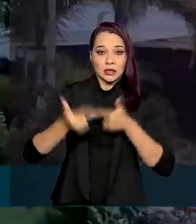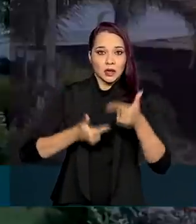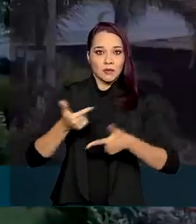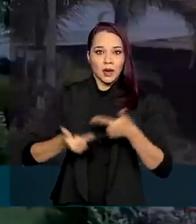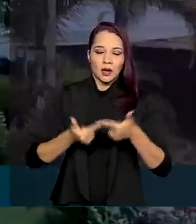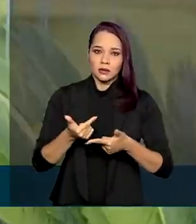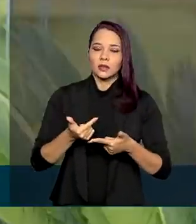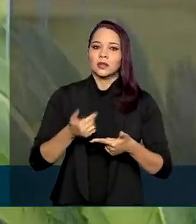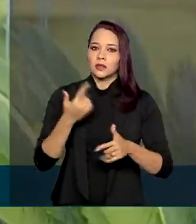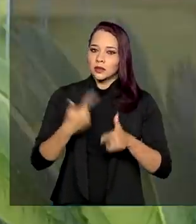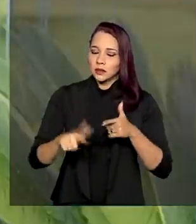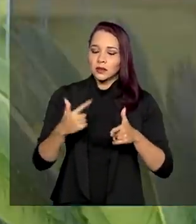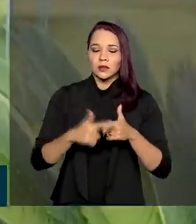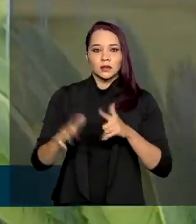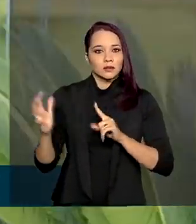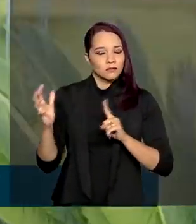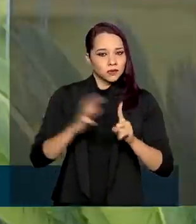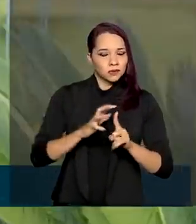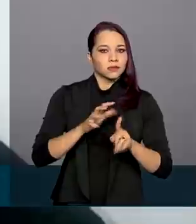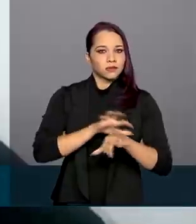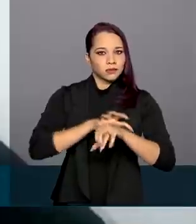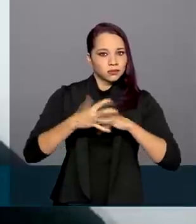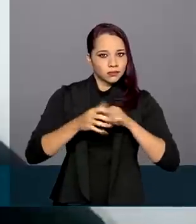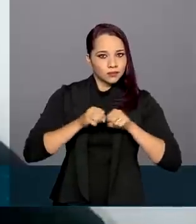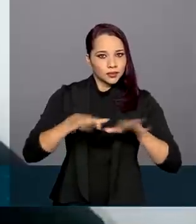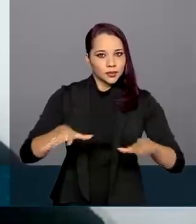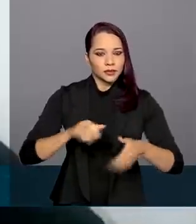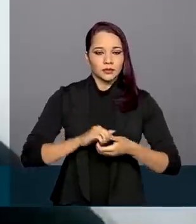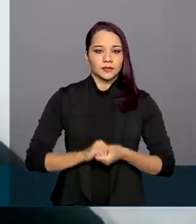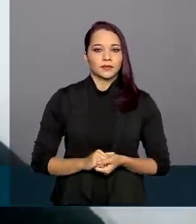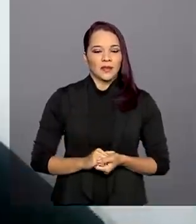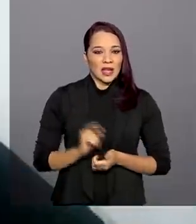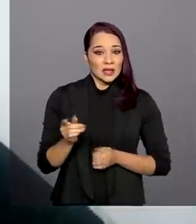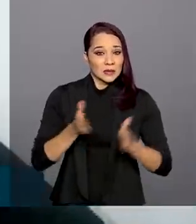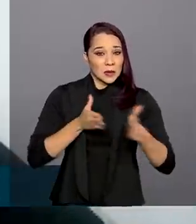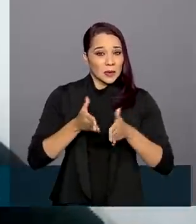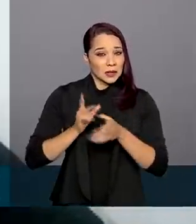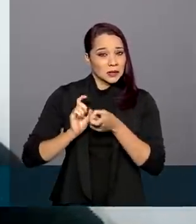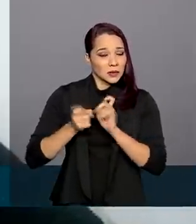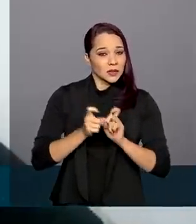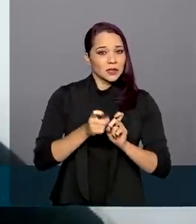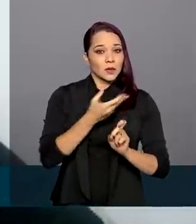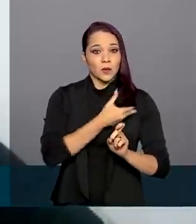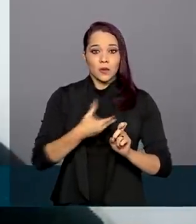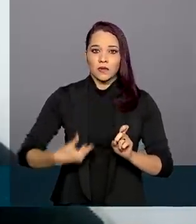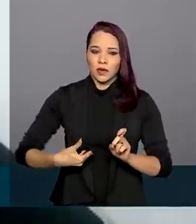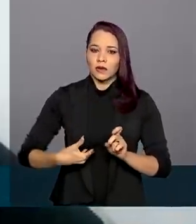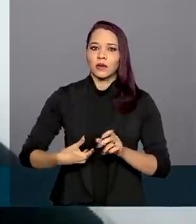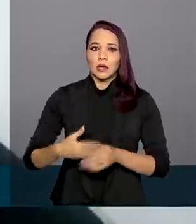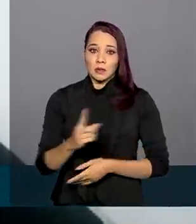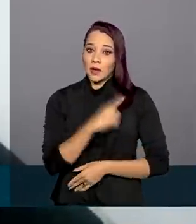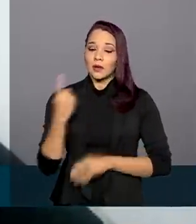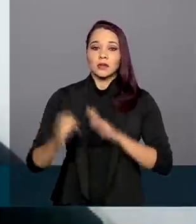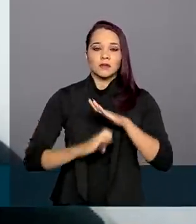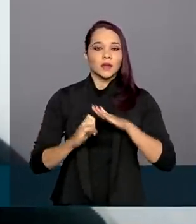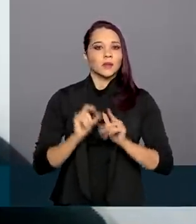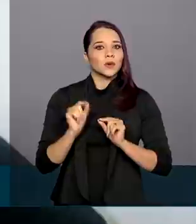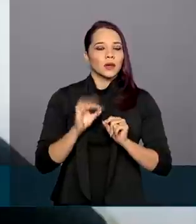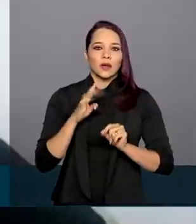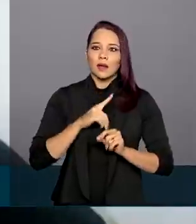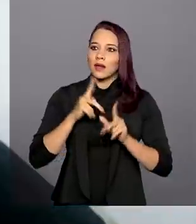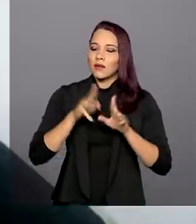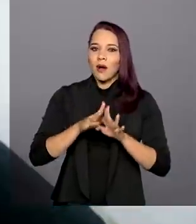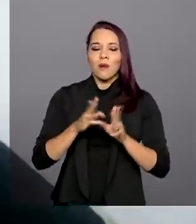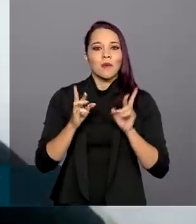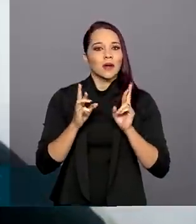foi seriamente afetado com a pandemia. Esse momento de negociação com o governo representa para a nossa empresa uma luz no